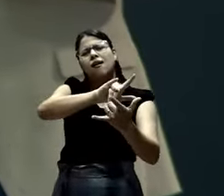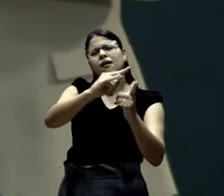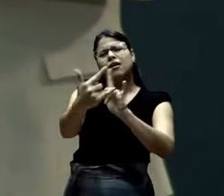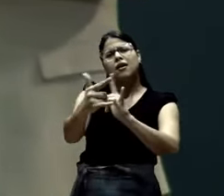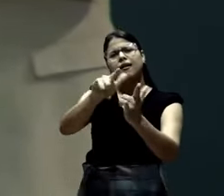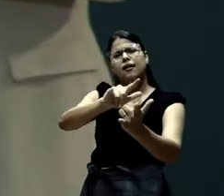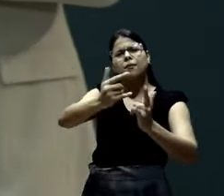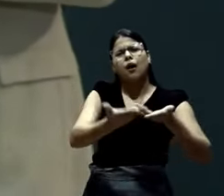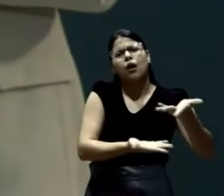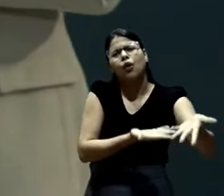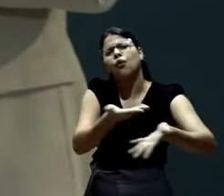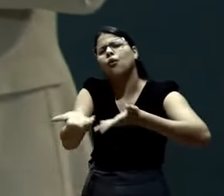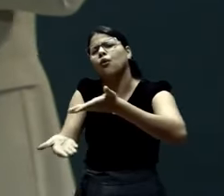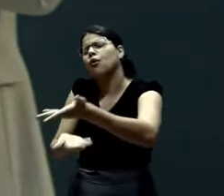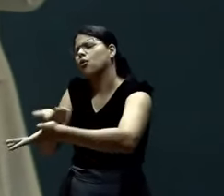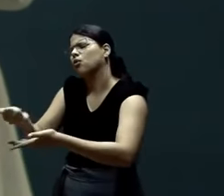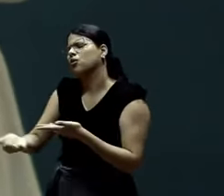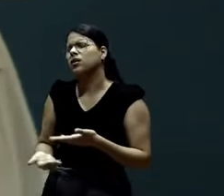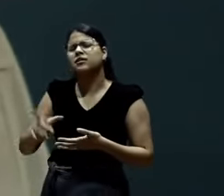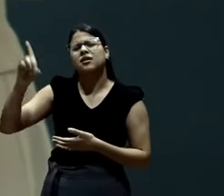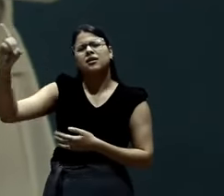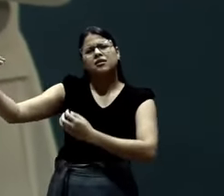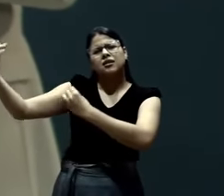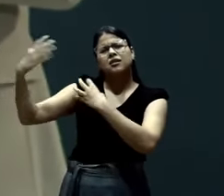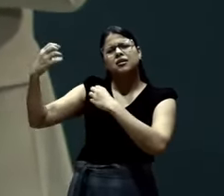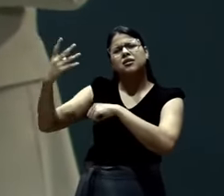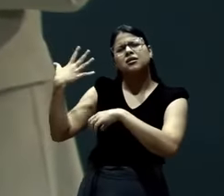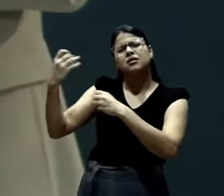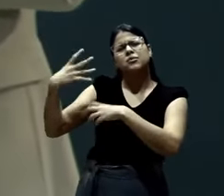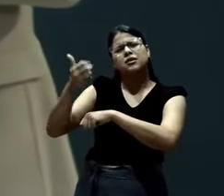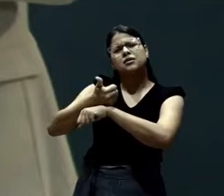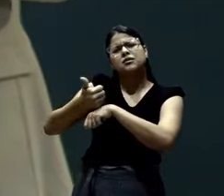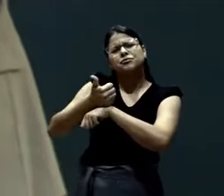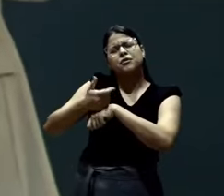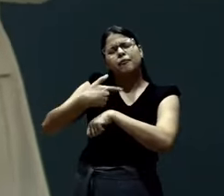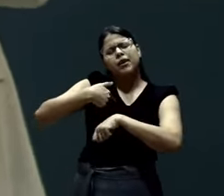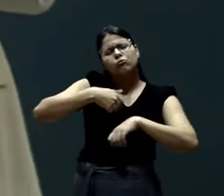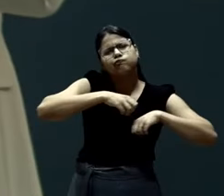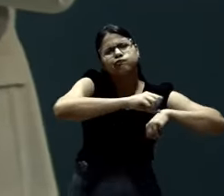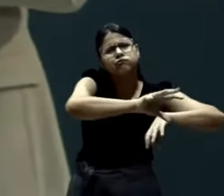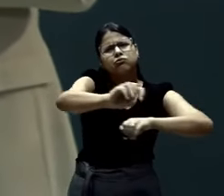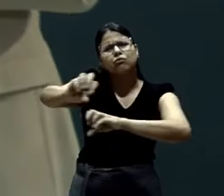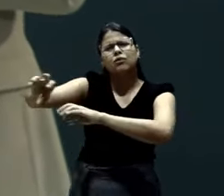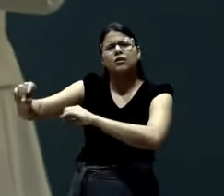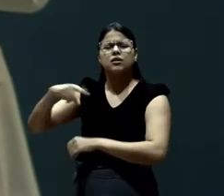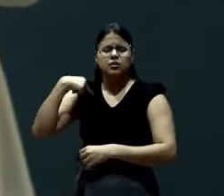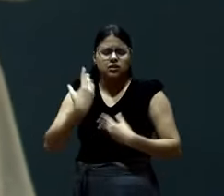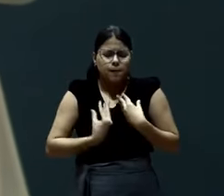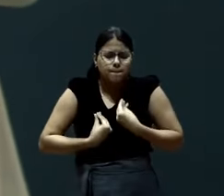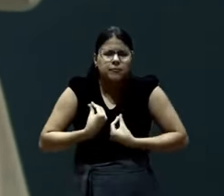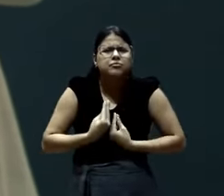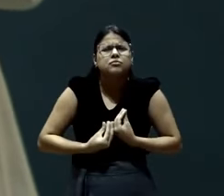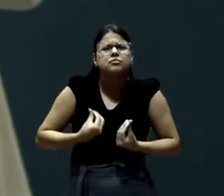irmão. Naquilo que o Senhor nos deu de habilidade. É. Nos dá essa sensibilidade. Oh,